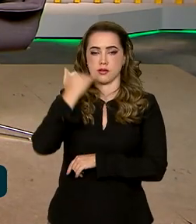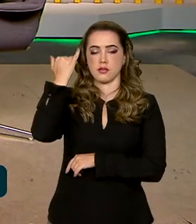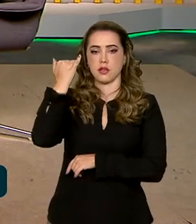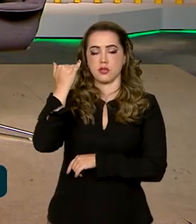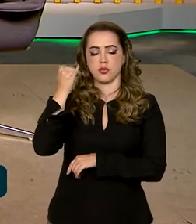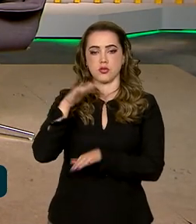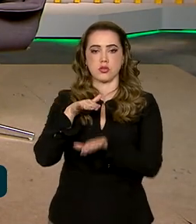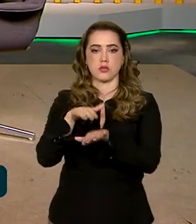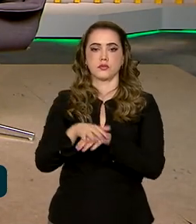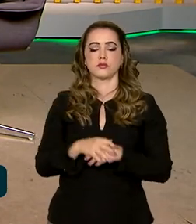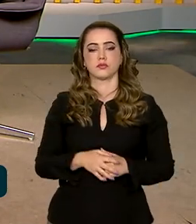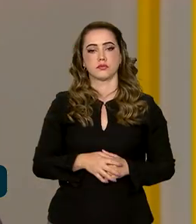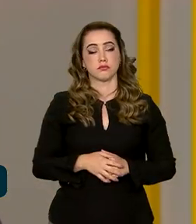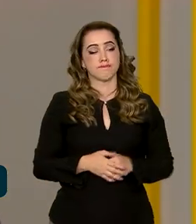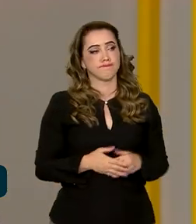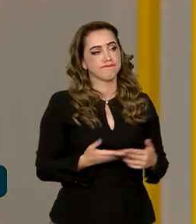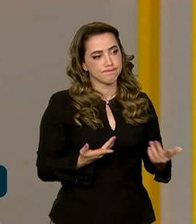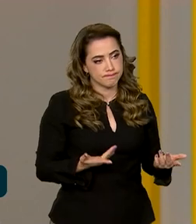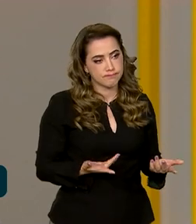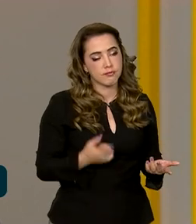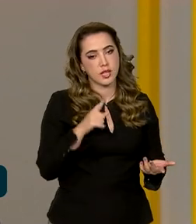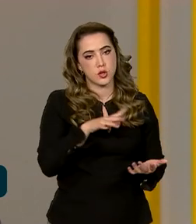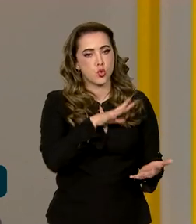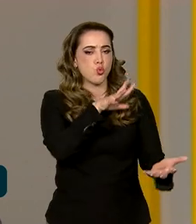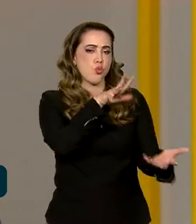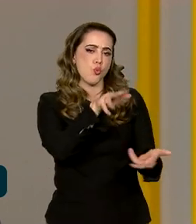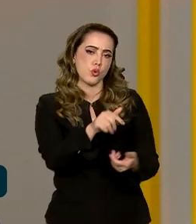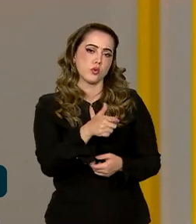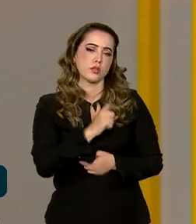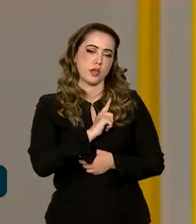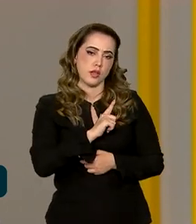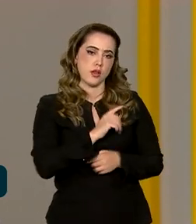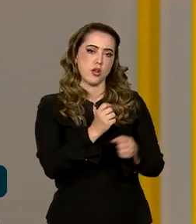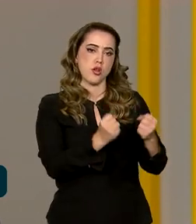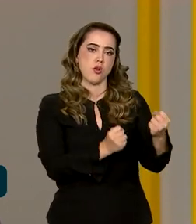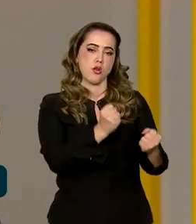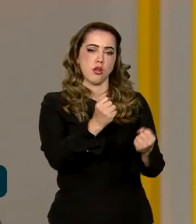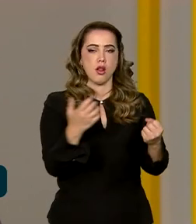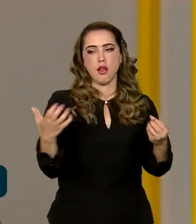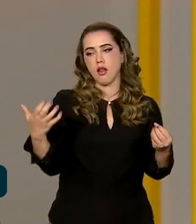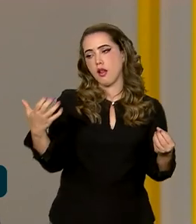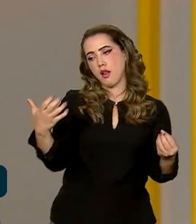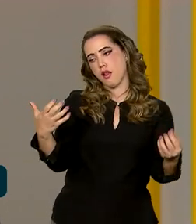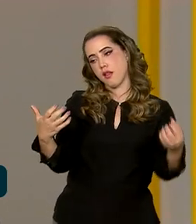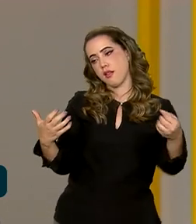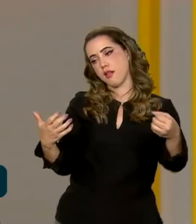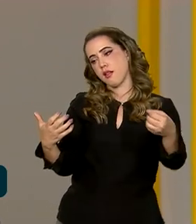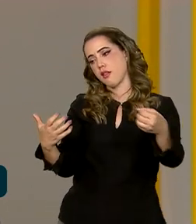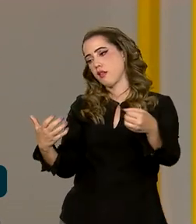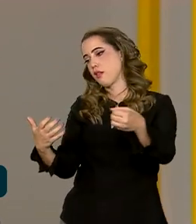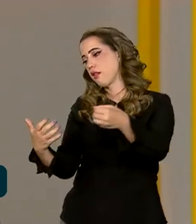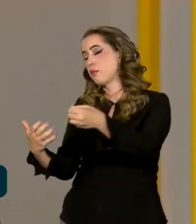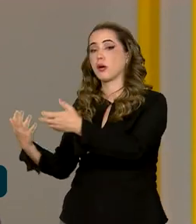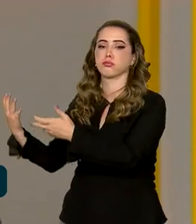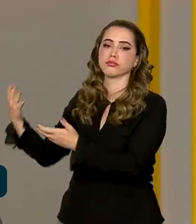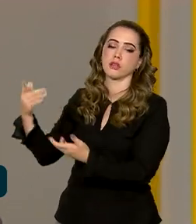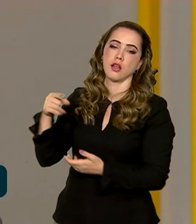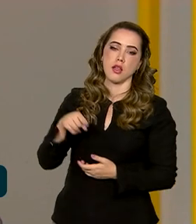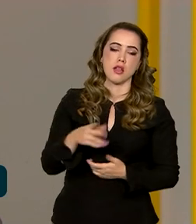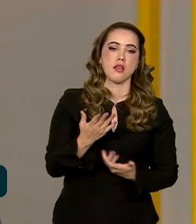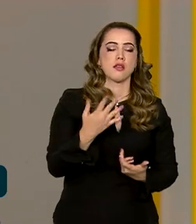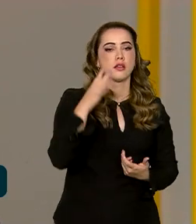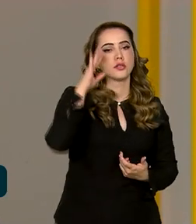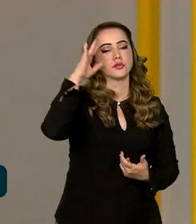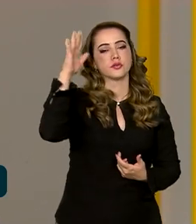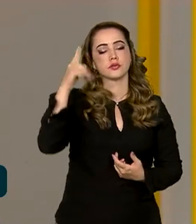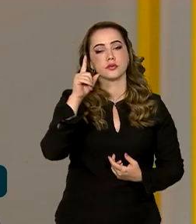trânsito. Isso no mundo todo tem impacto. A direção distraída, numa tradução livre do termo que se usa